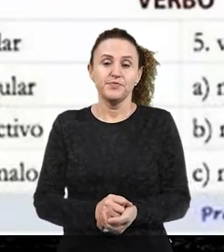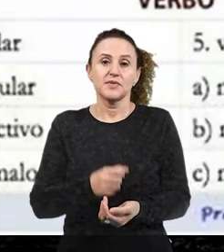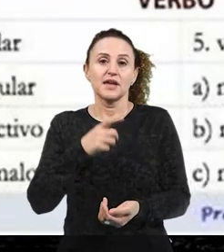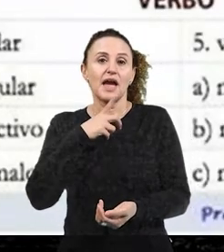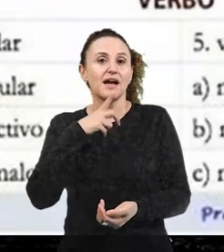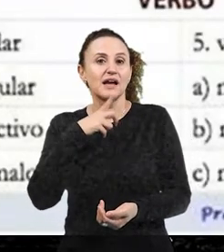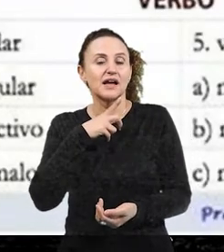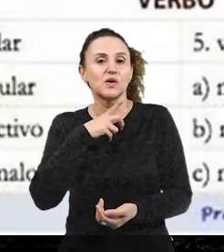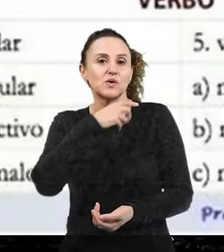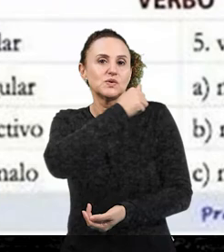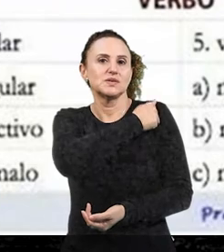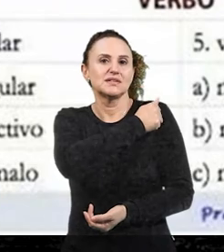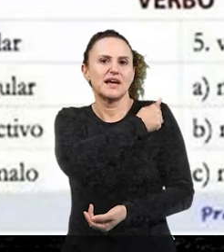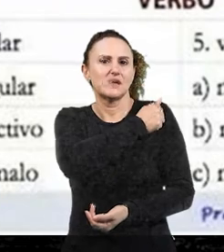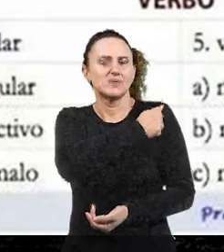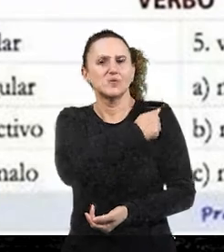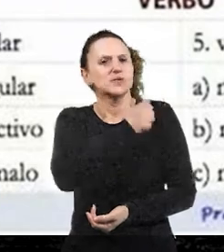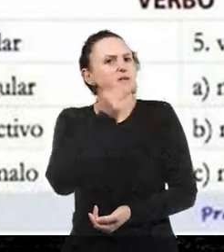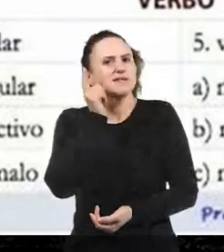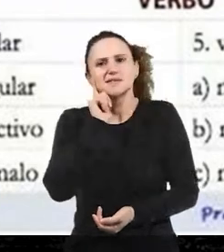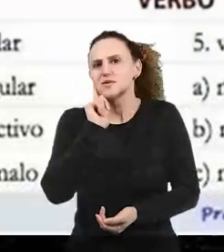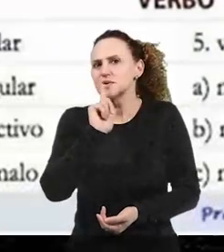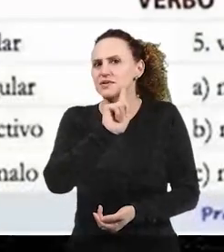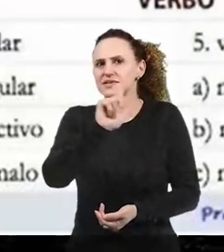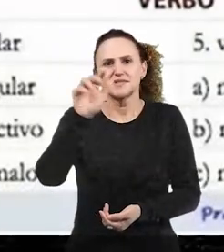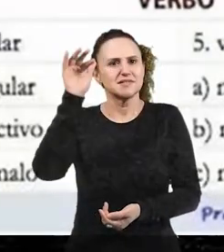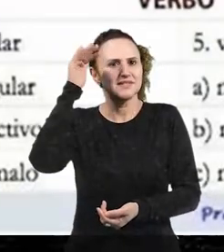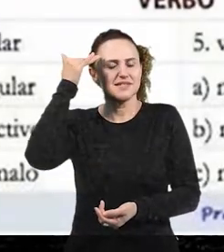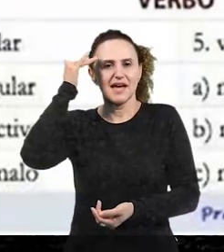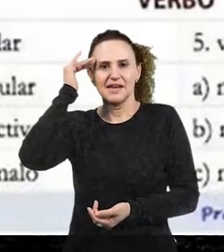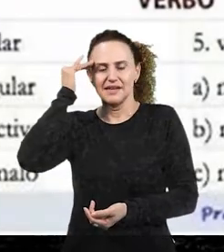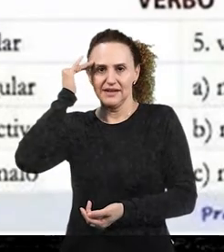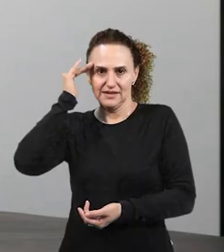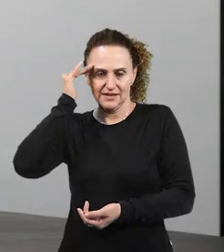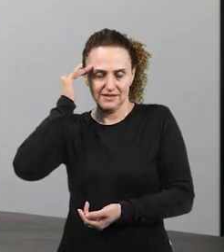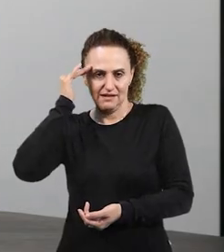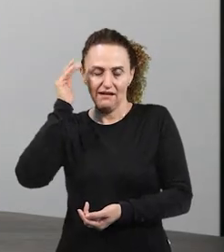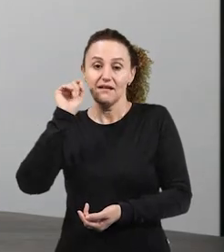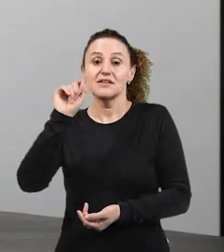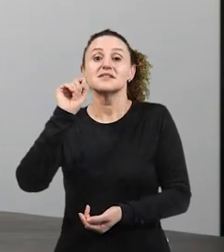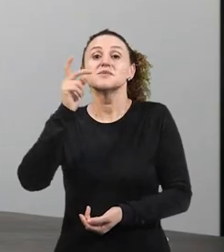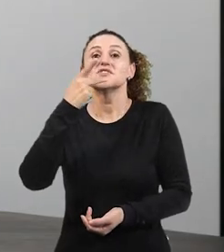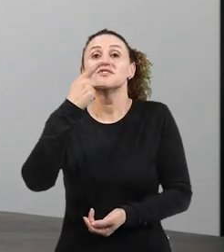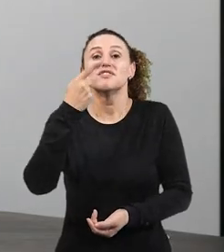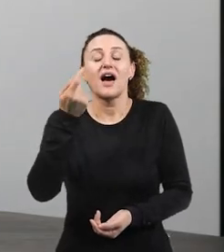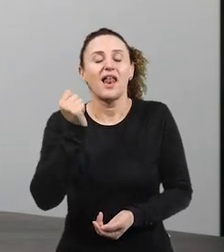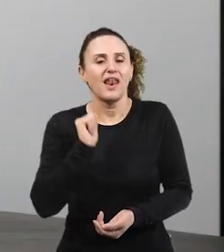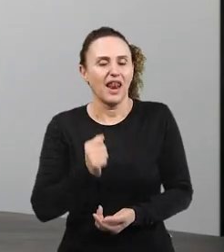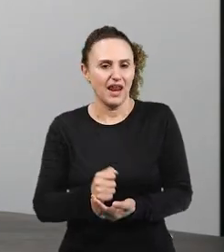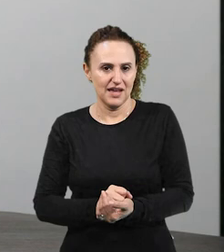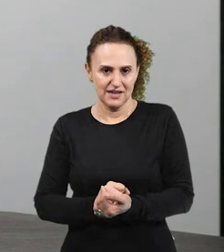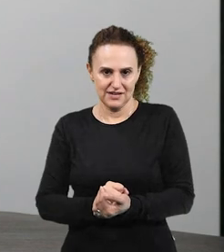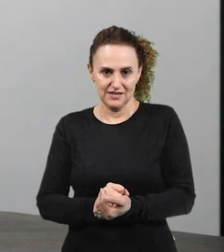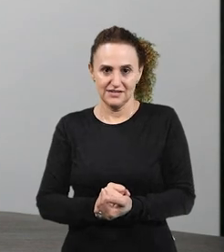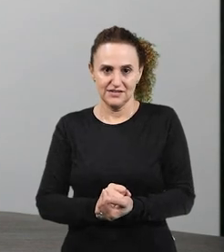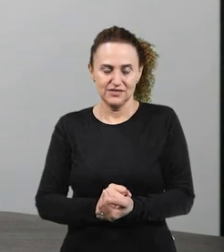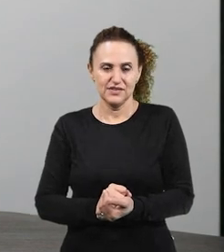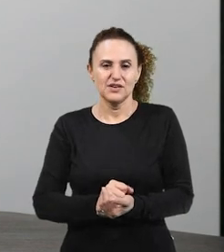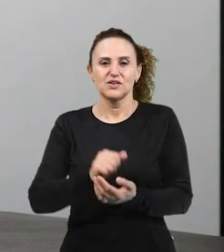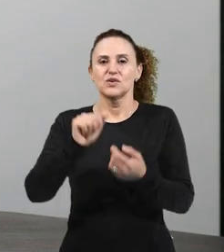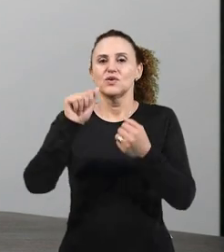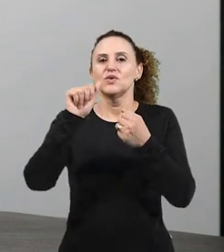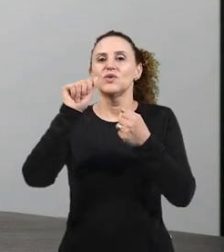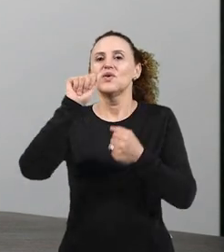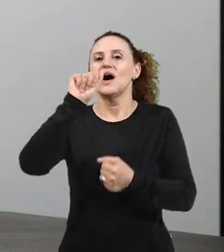os alunos, eles não conseguem entender que quando estamos falando de advérbio, não é simplesmente